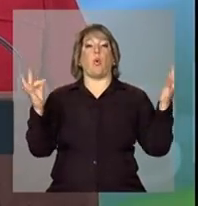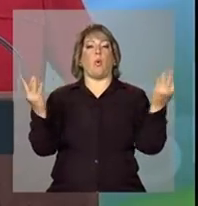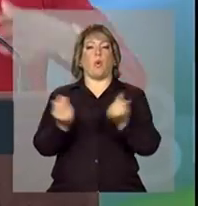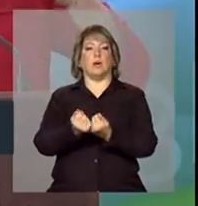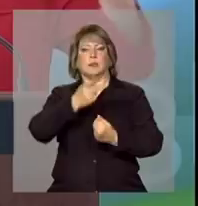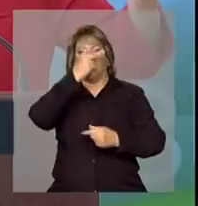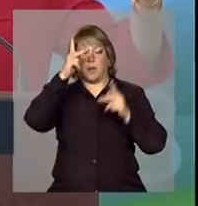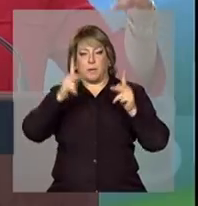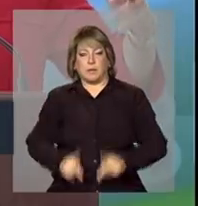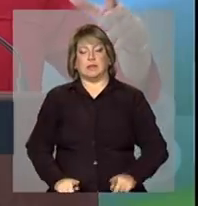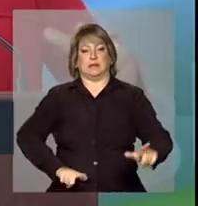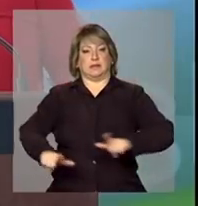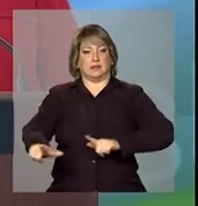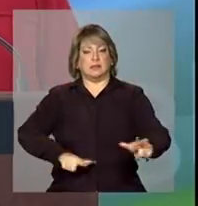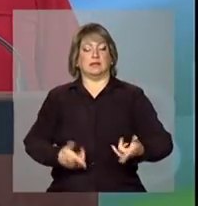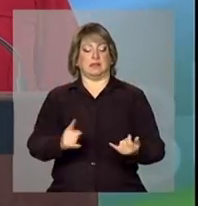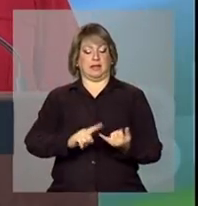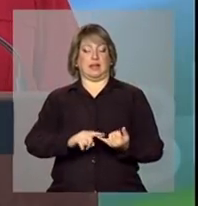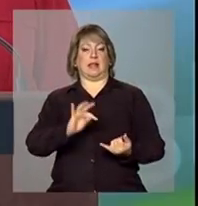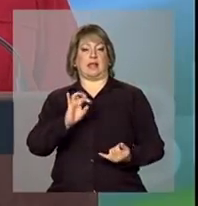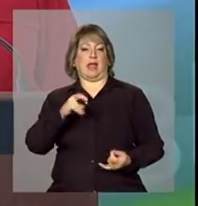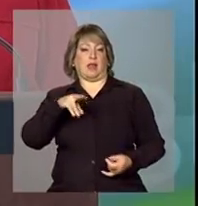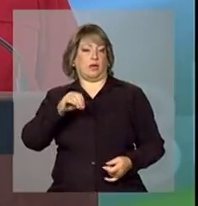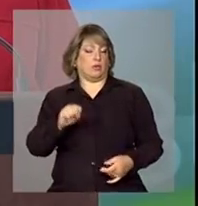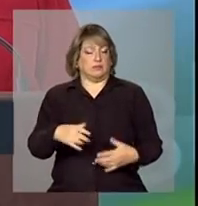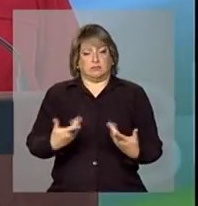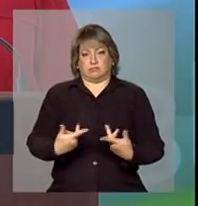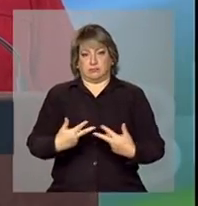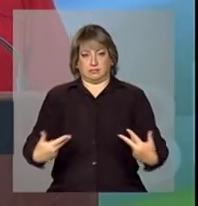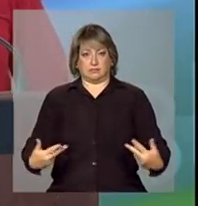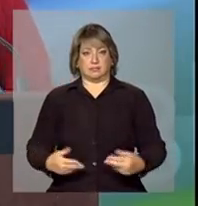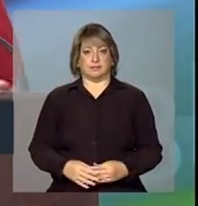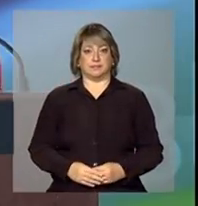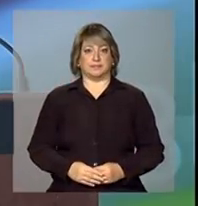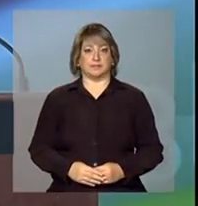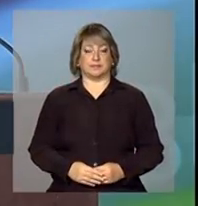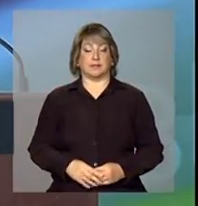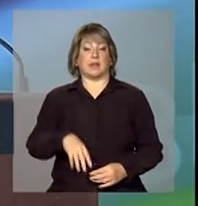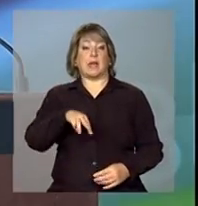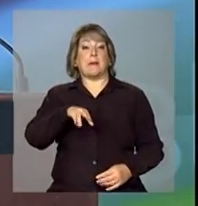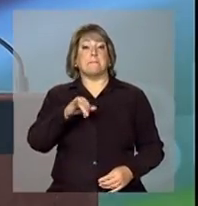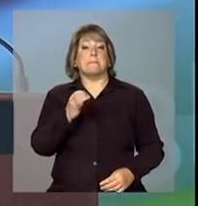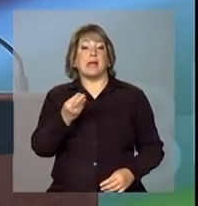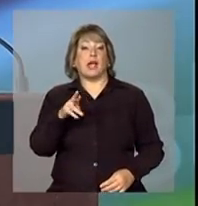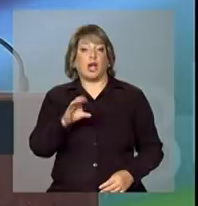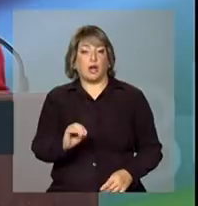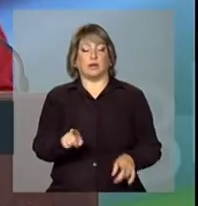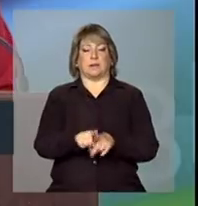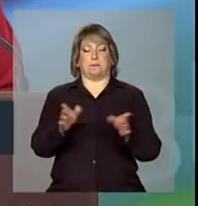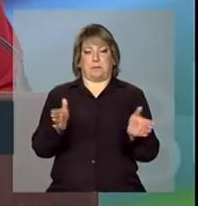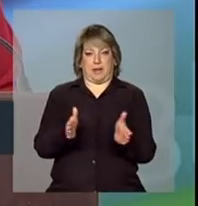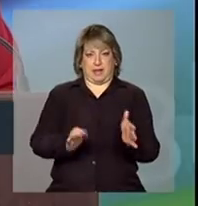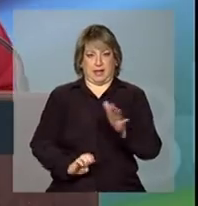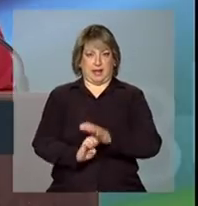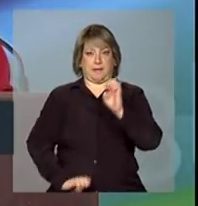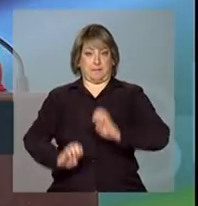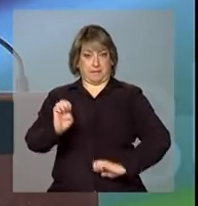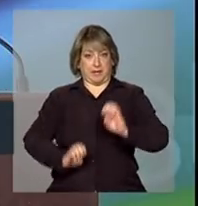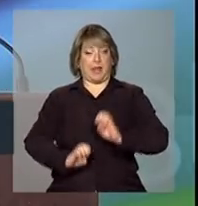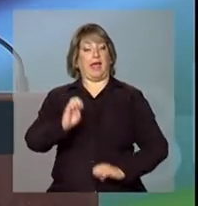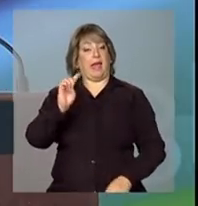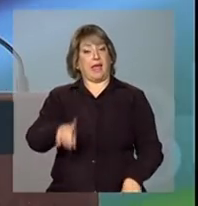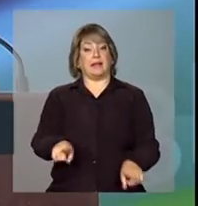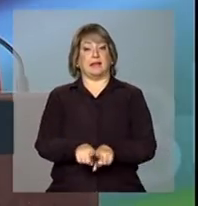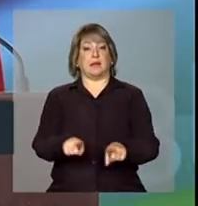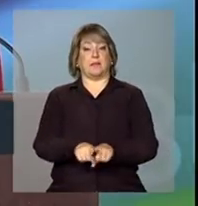trabalhadores, de técnicos, enfim. A micro e pequena empresa é também um